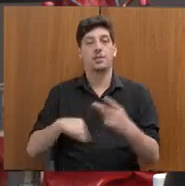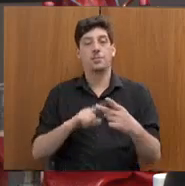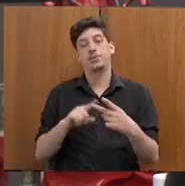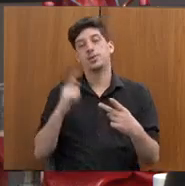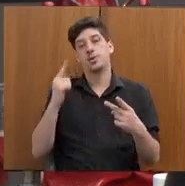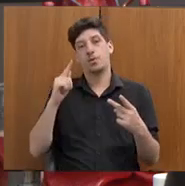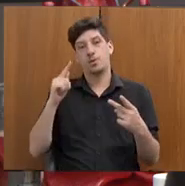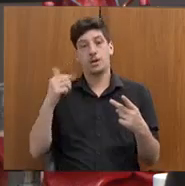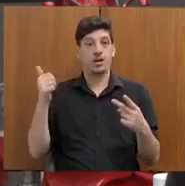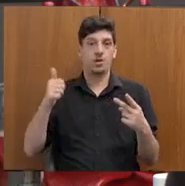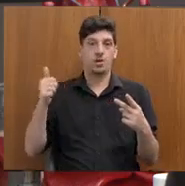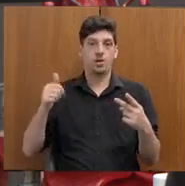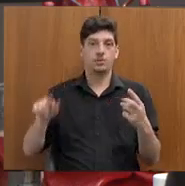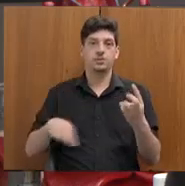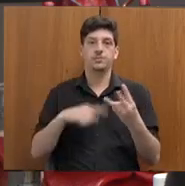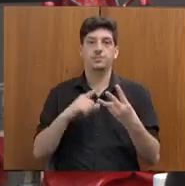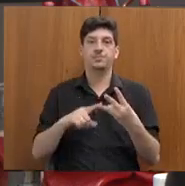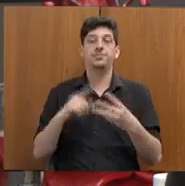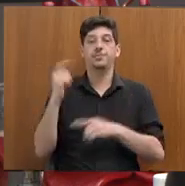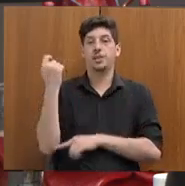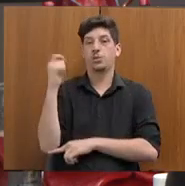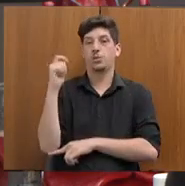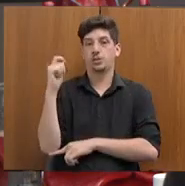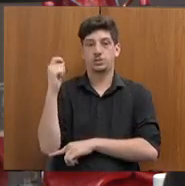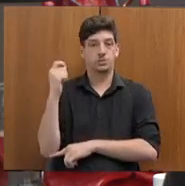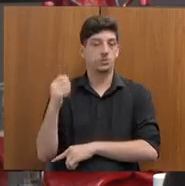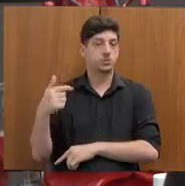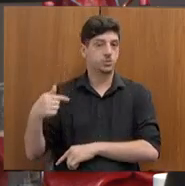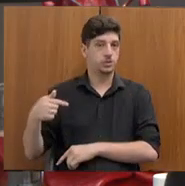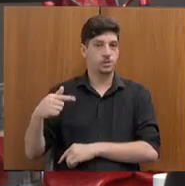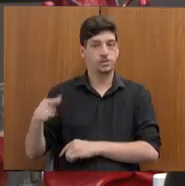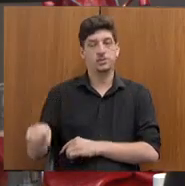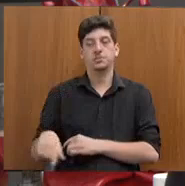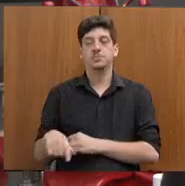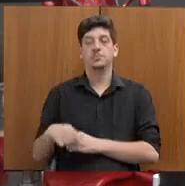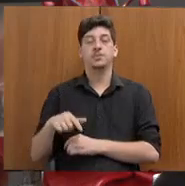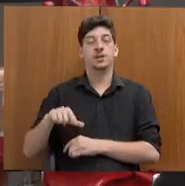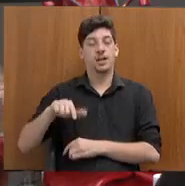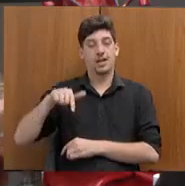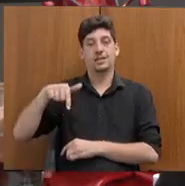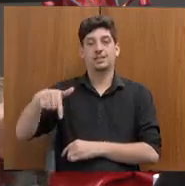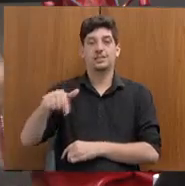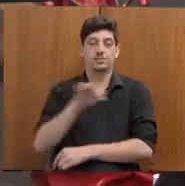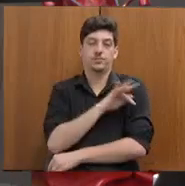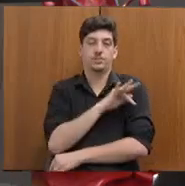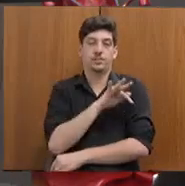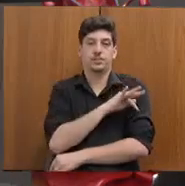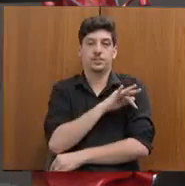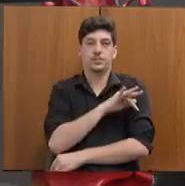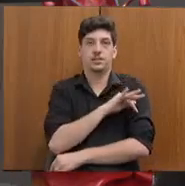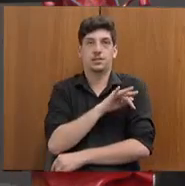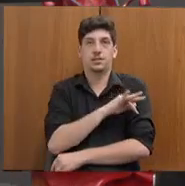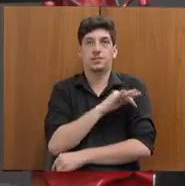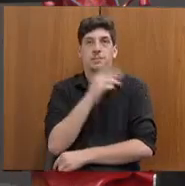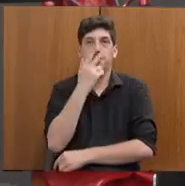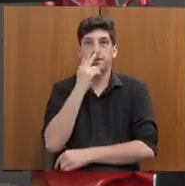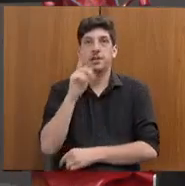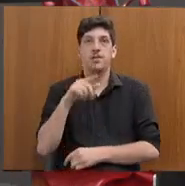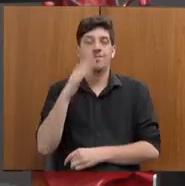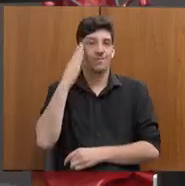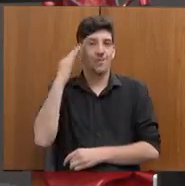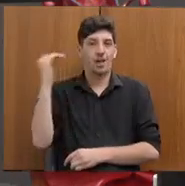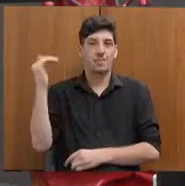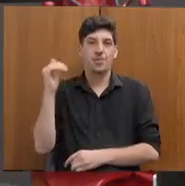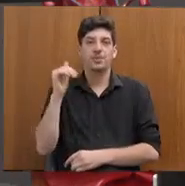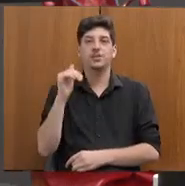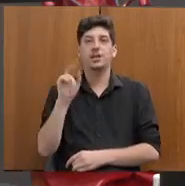Goiás, com 11, Rio Grande do Sul, com 7 ações fiscais realizadas, que é aquele famoso caso das